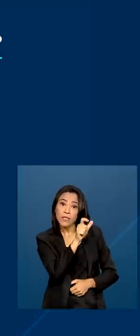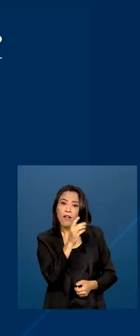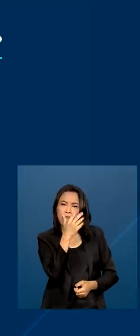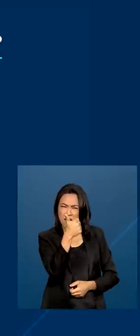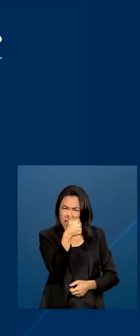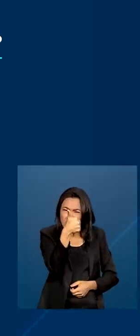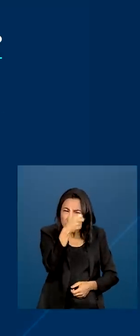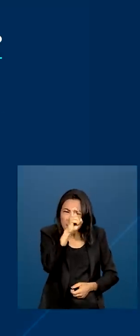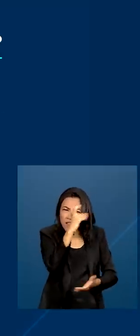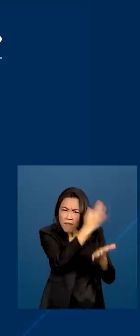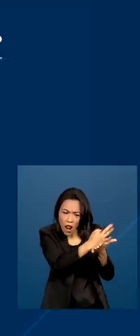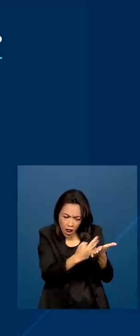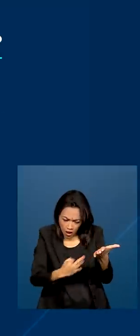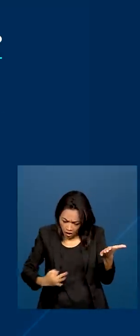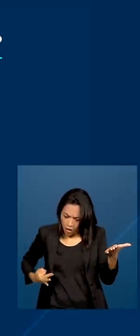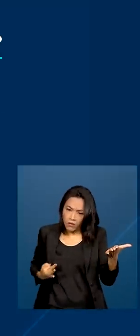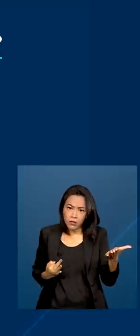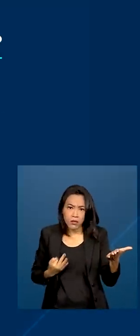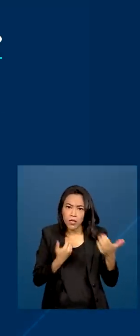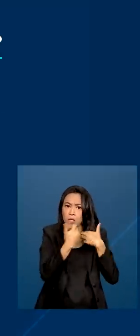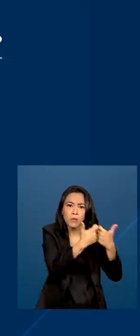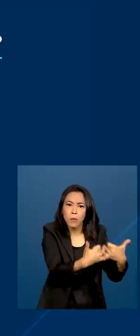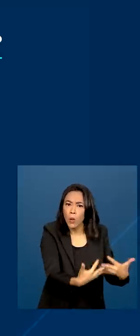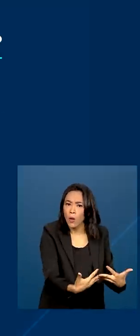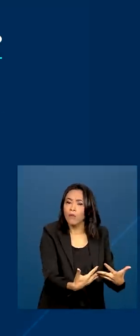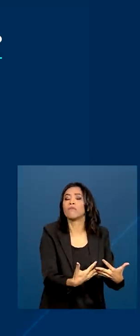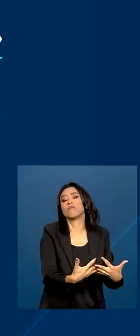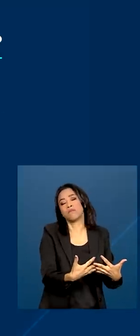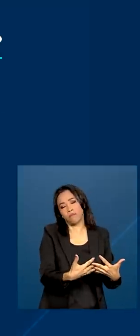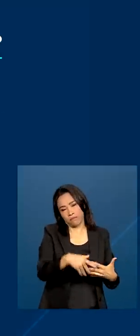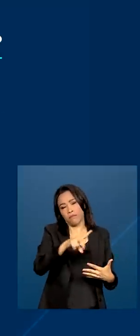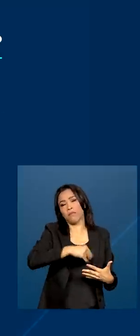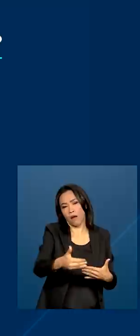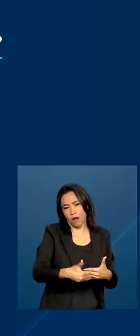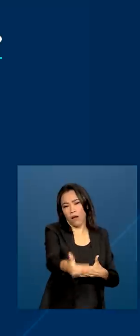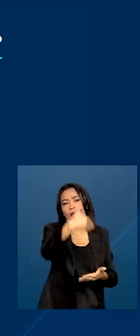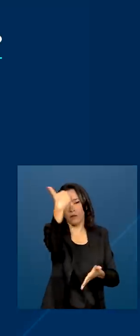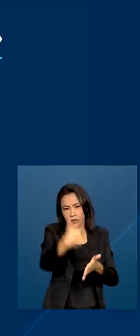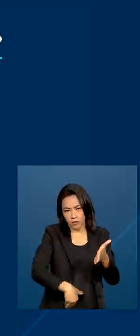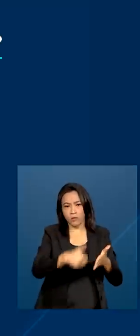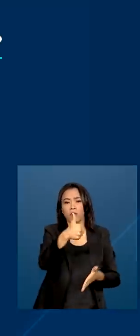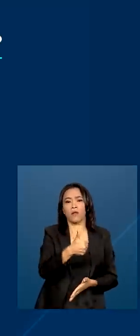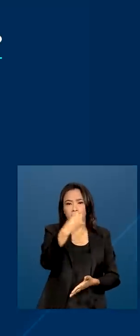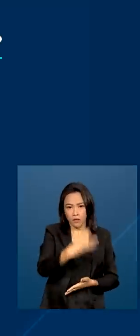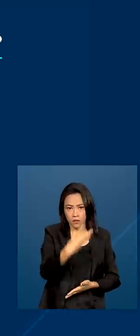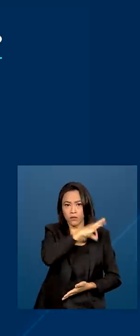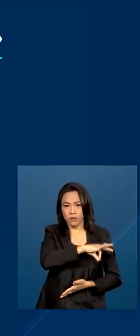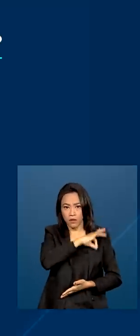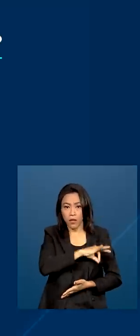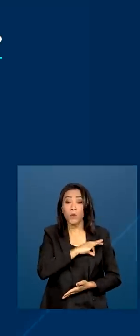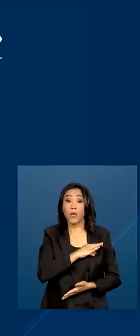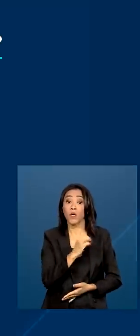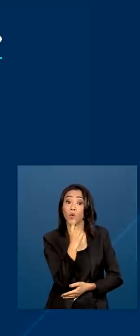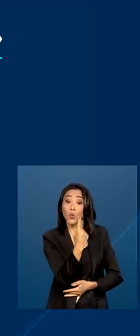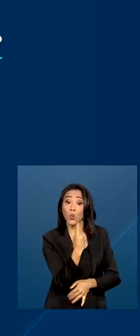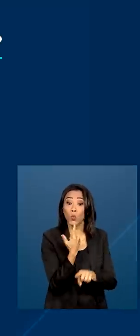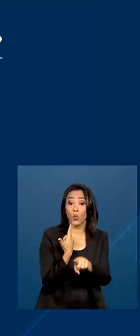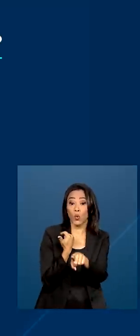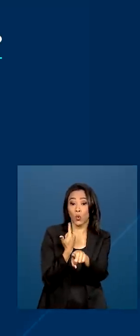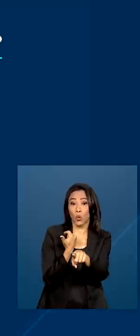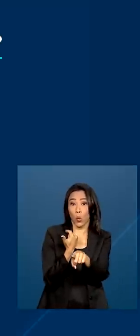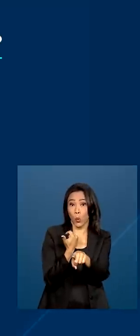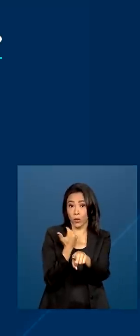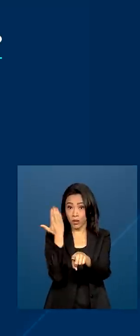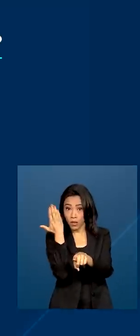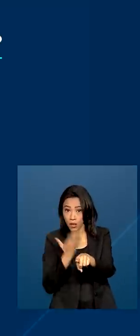faltas não justificadas no mês, poderá ter descontado do 13º a fração de 1,12 avos